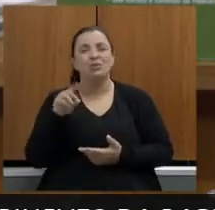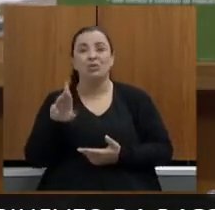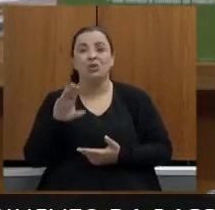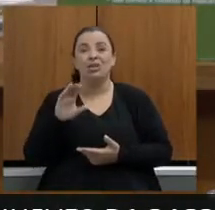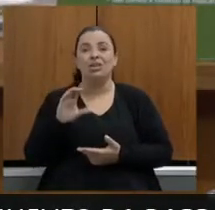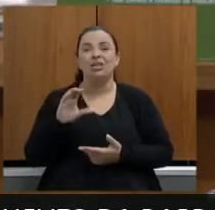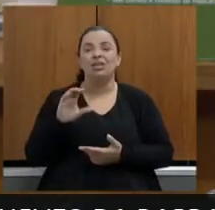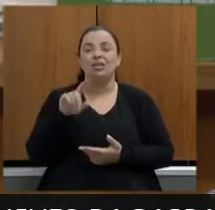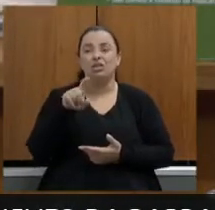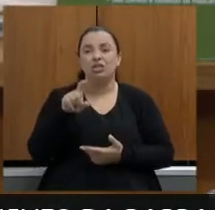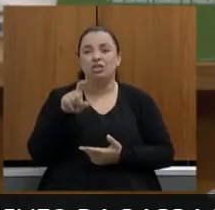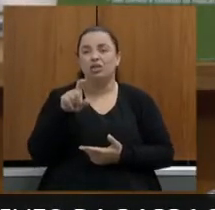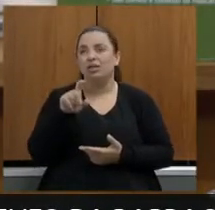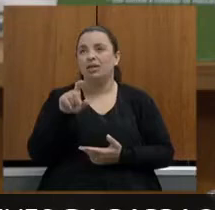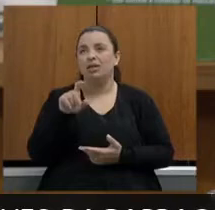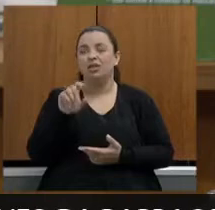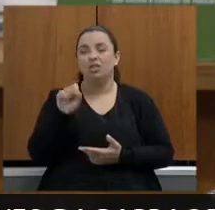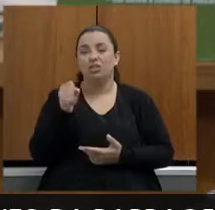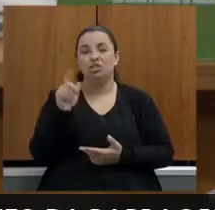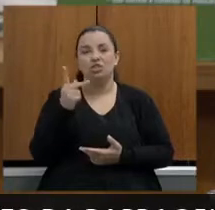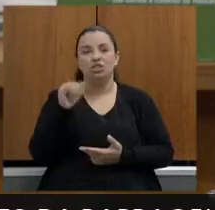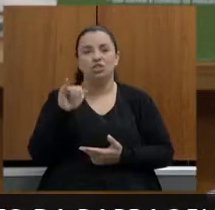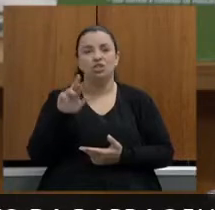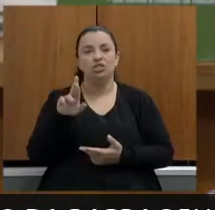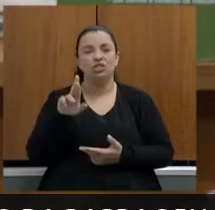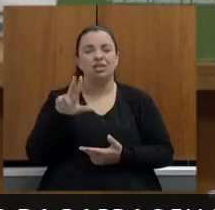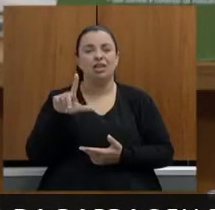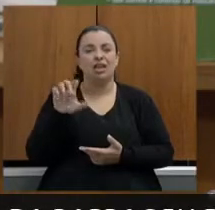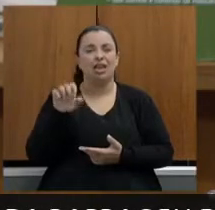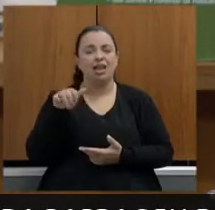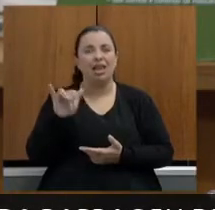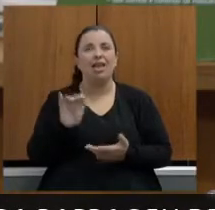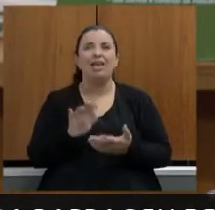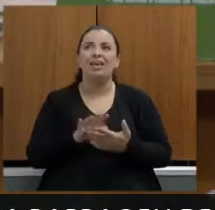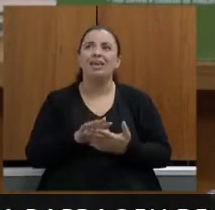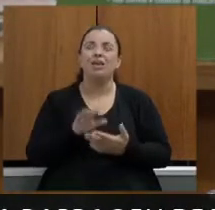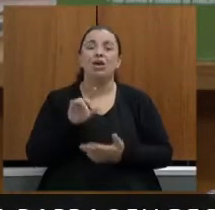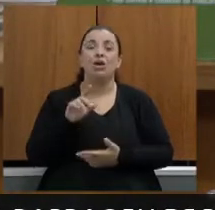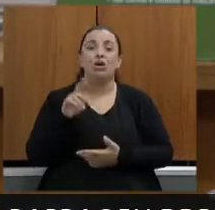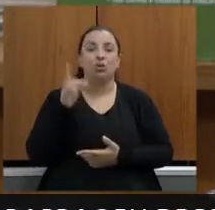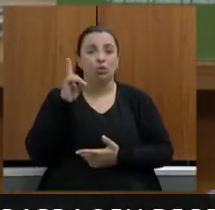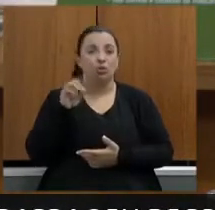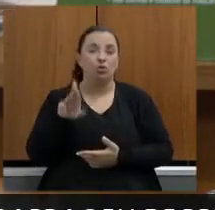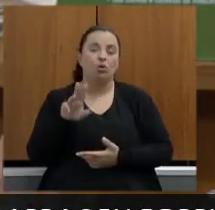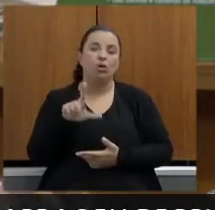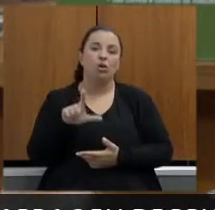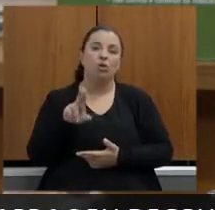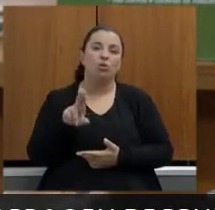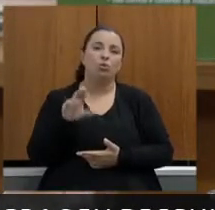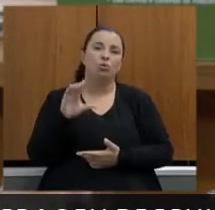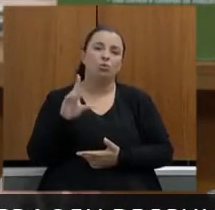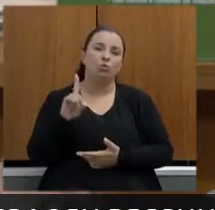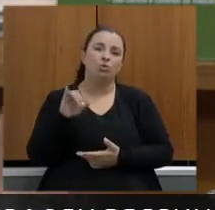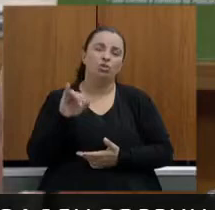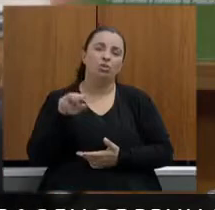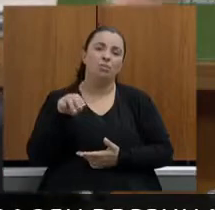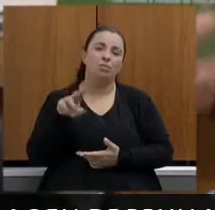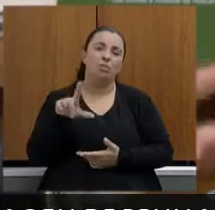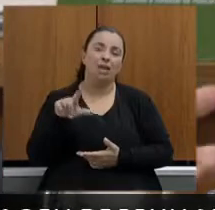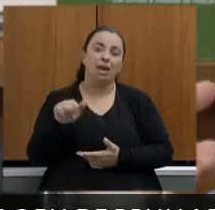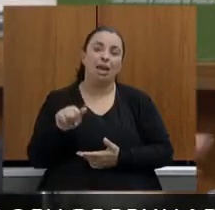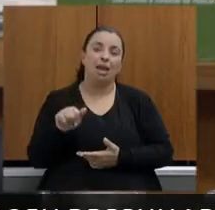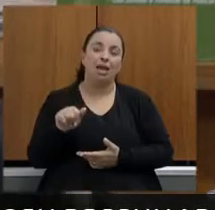reuniões doutora Ludmilla Reis permitindo que o anseio das pessoas seja